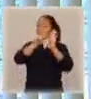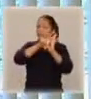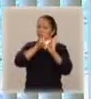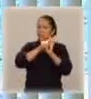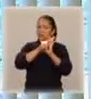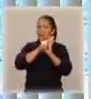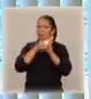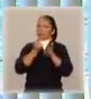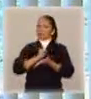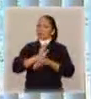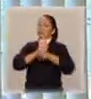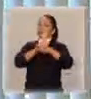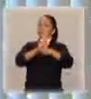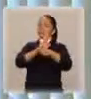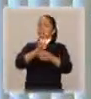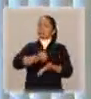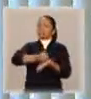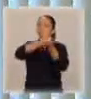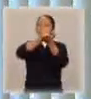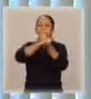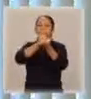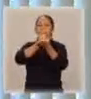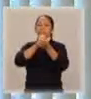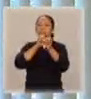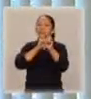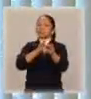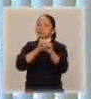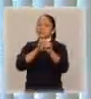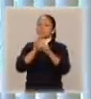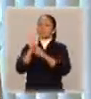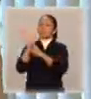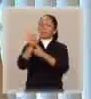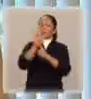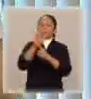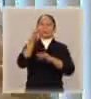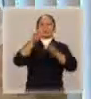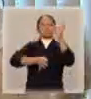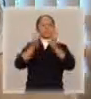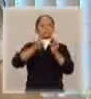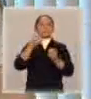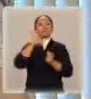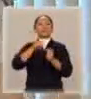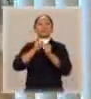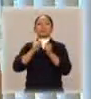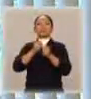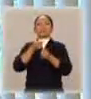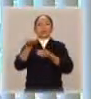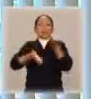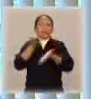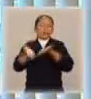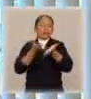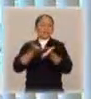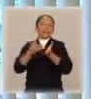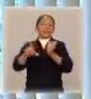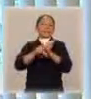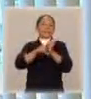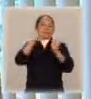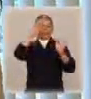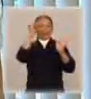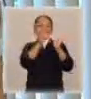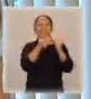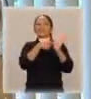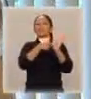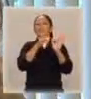como um ganho nesse sentido, de sinalizar isso e do juiz poder argumentar, através de uma lei, a